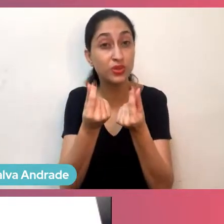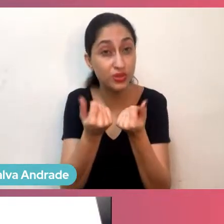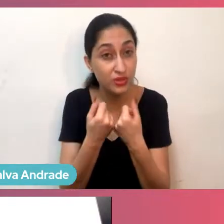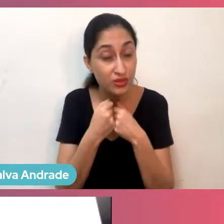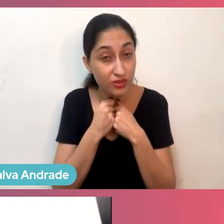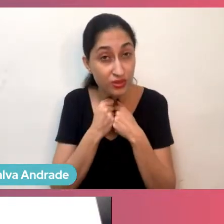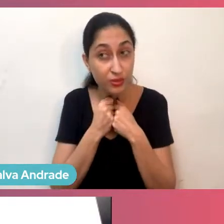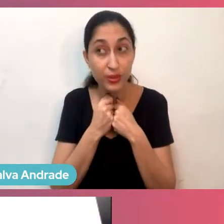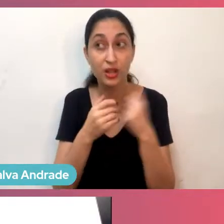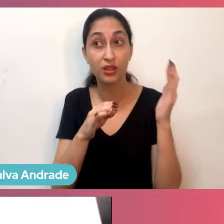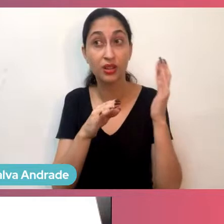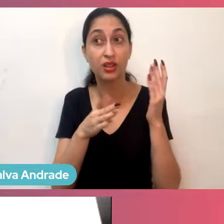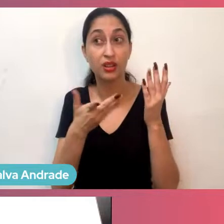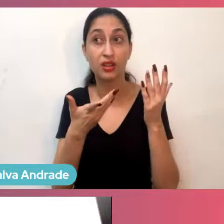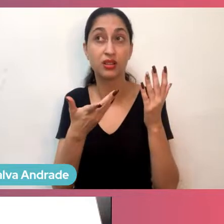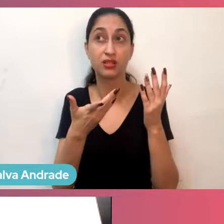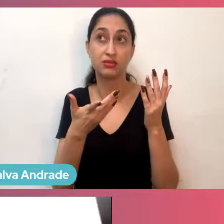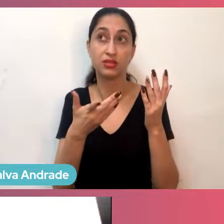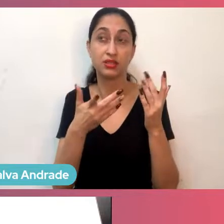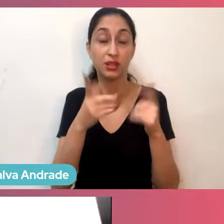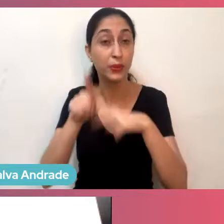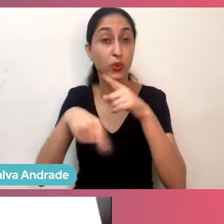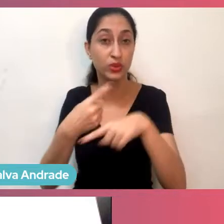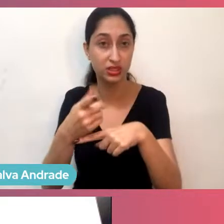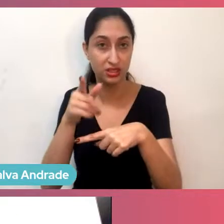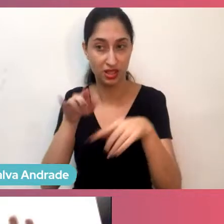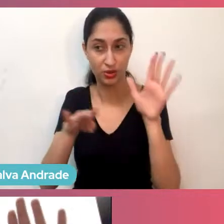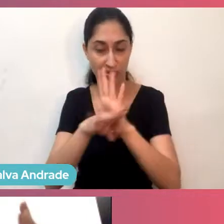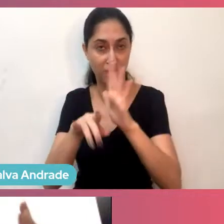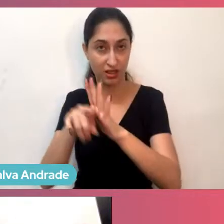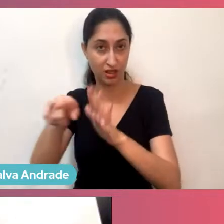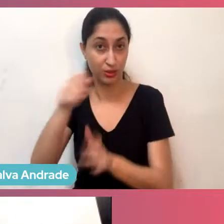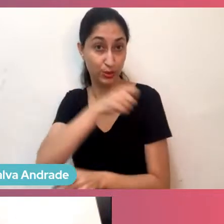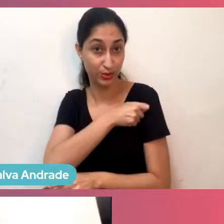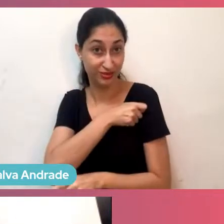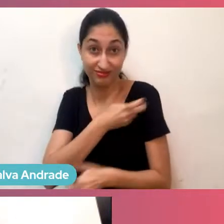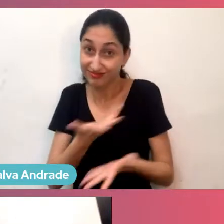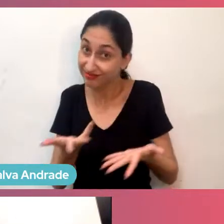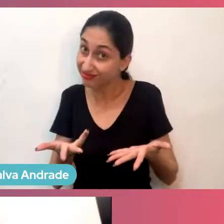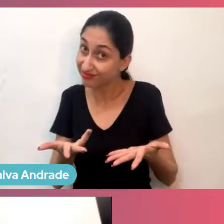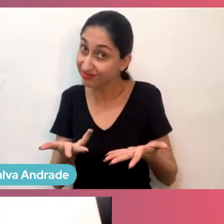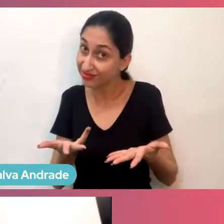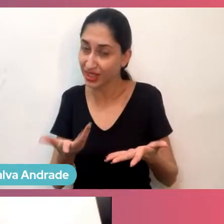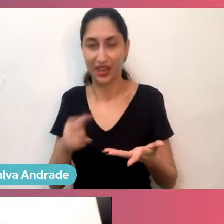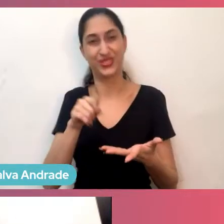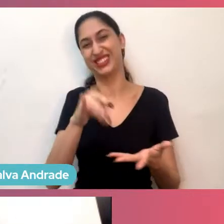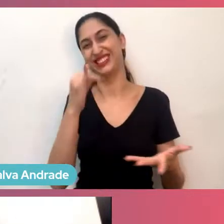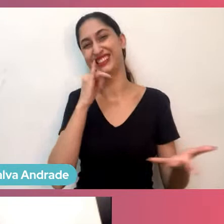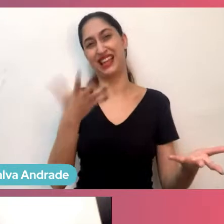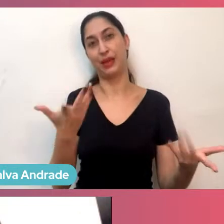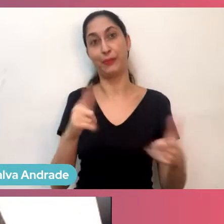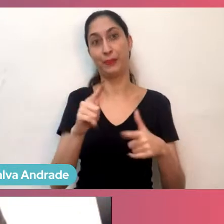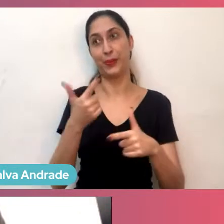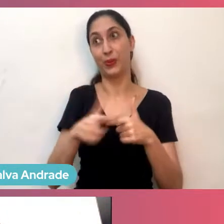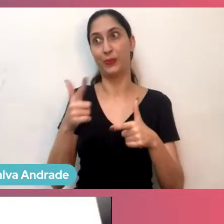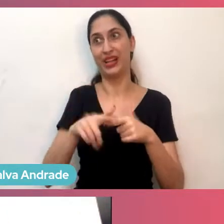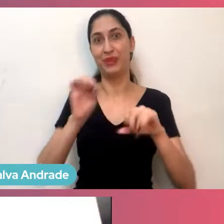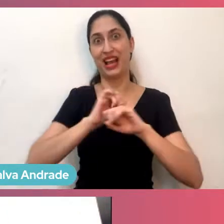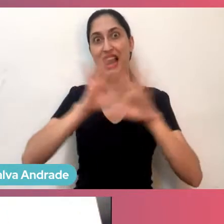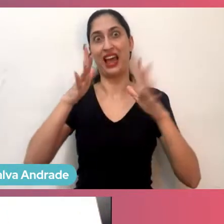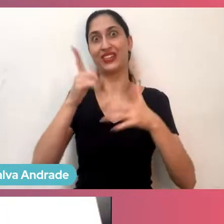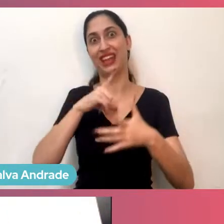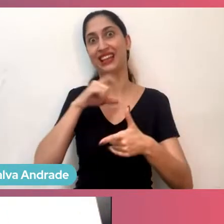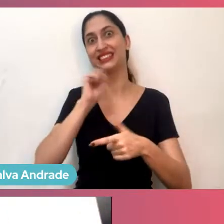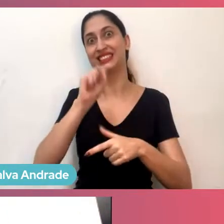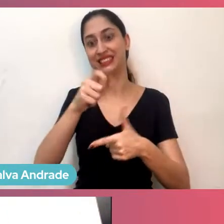aluno. Então, assim, sempre... Você está na casa, não, mas esse problema é claro que existe. Óbvio, né? Claro